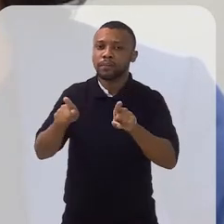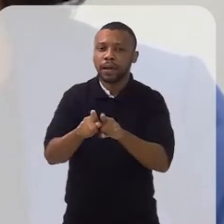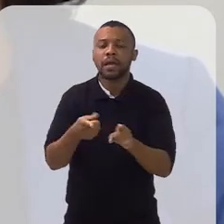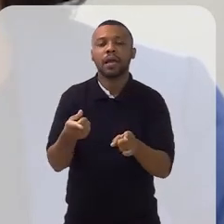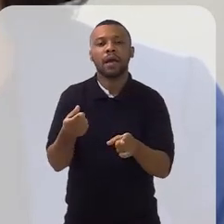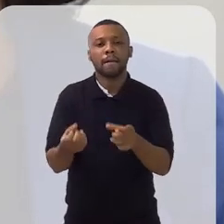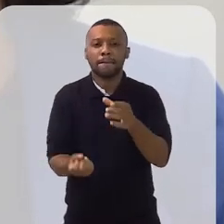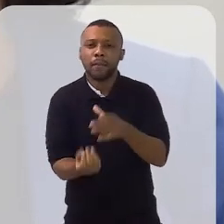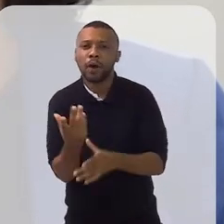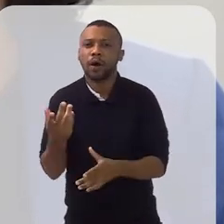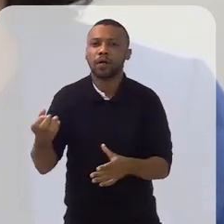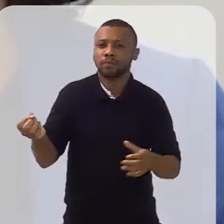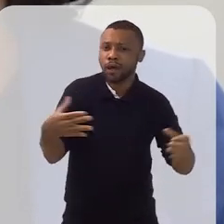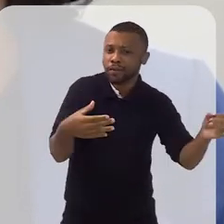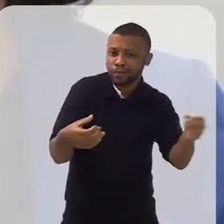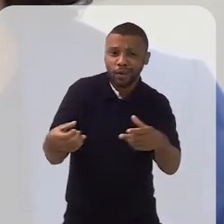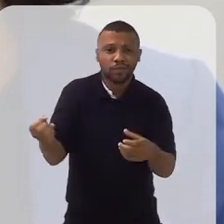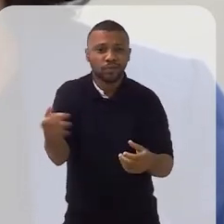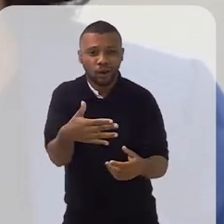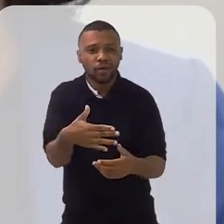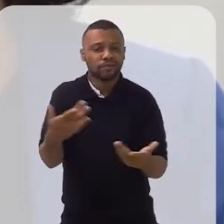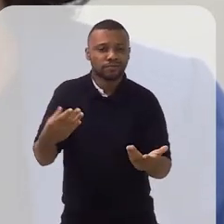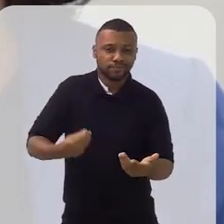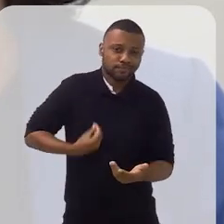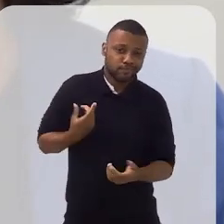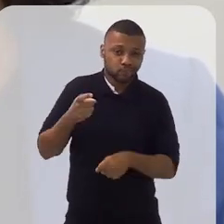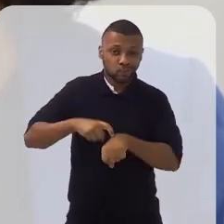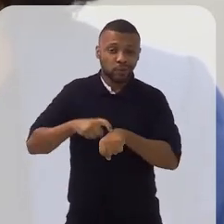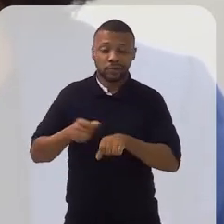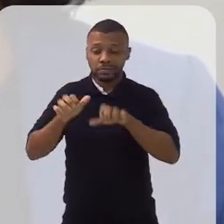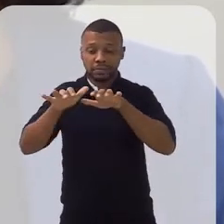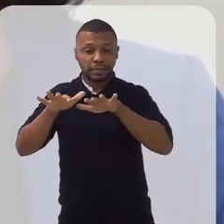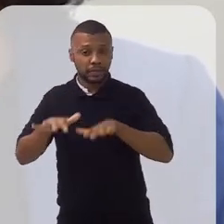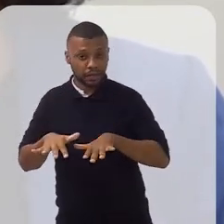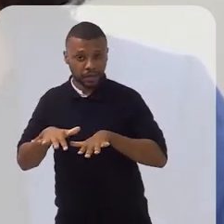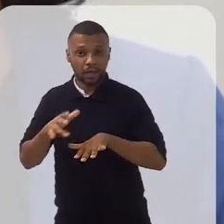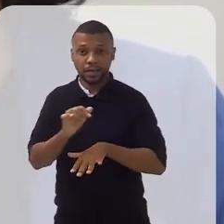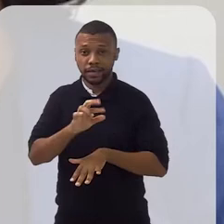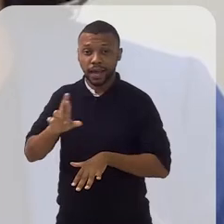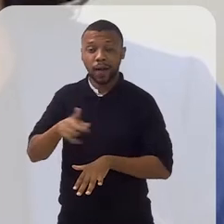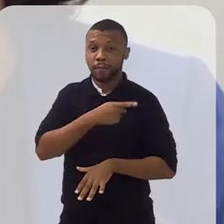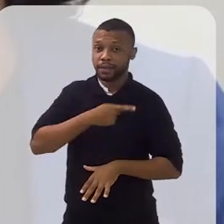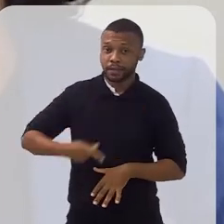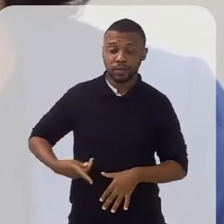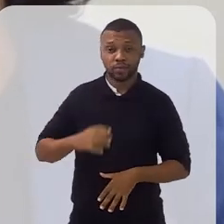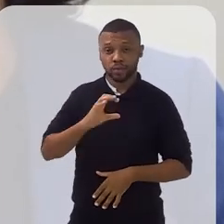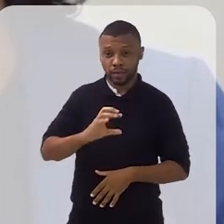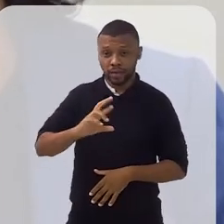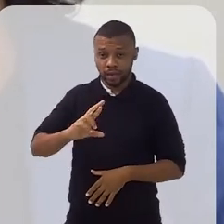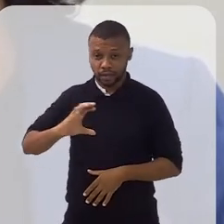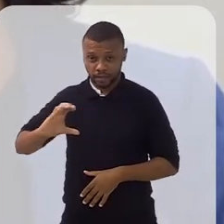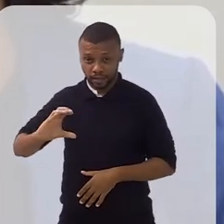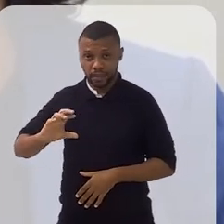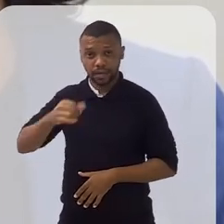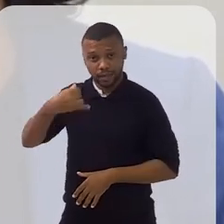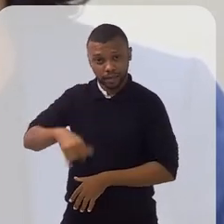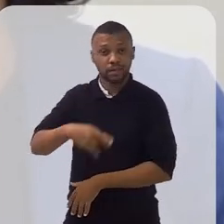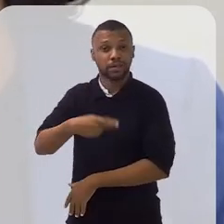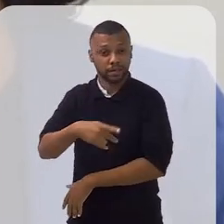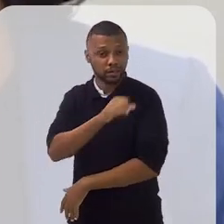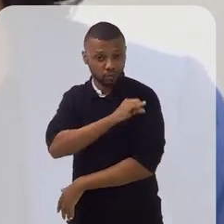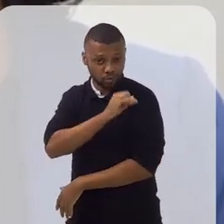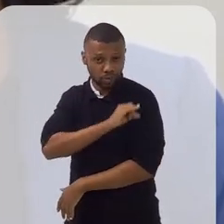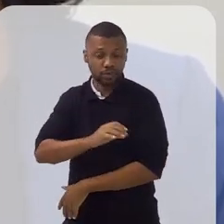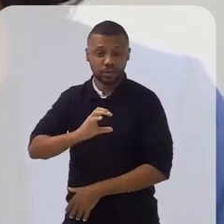previstas em 2022 na hora de declarar o seu Imposto de Renda, é o presidente do Conselho Regional de Contabilidade do Estado do Rio de